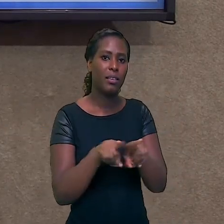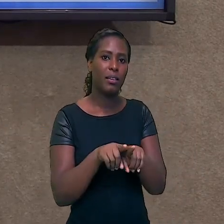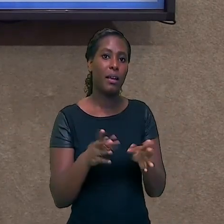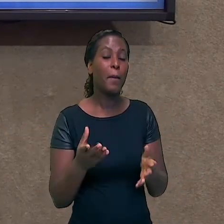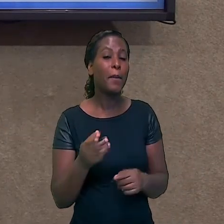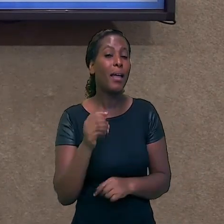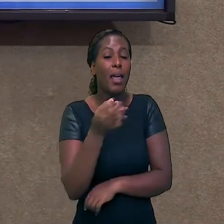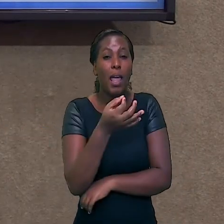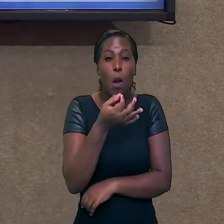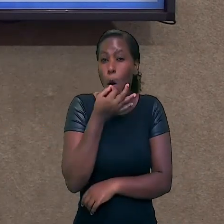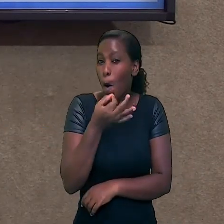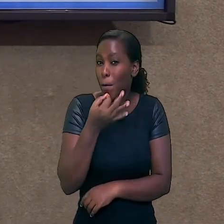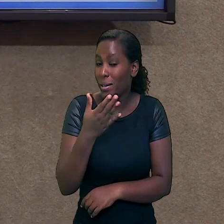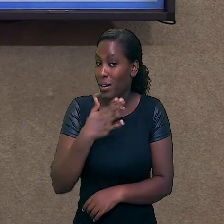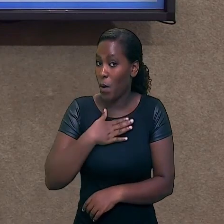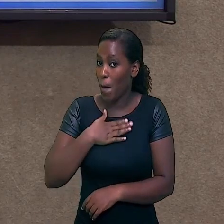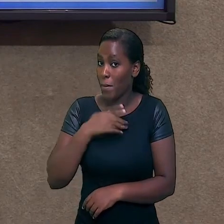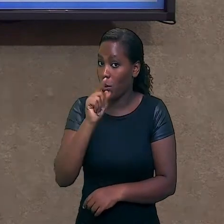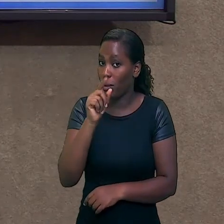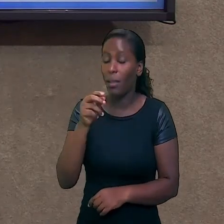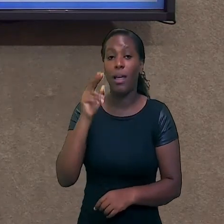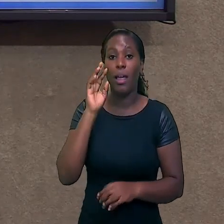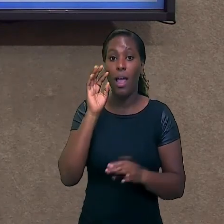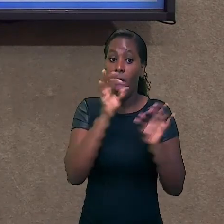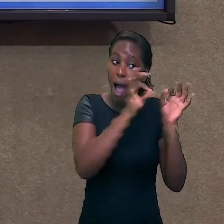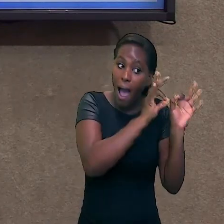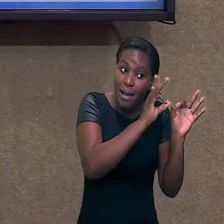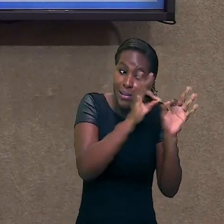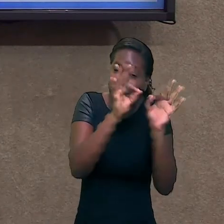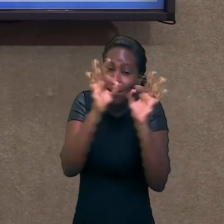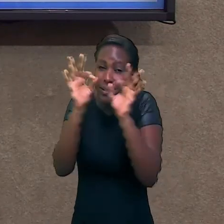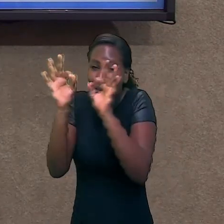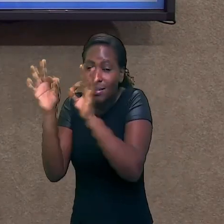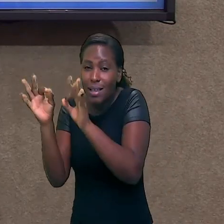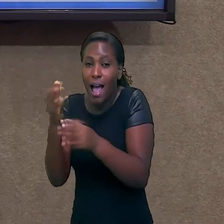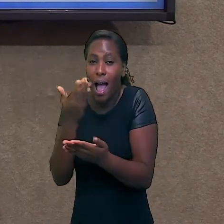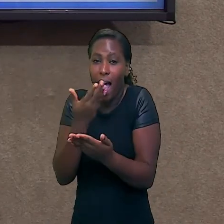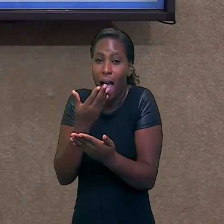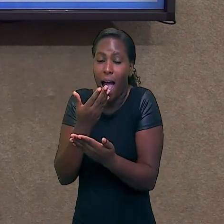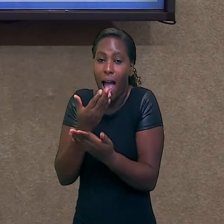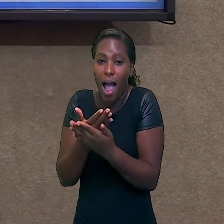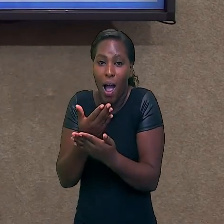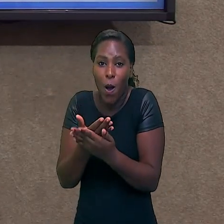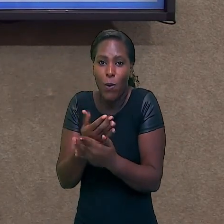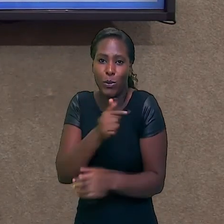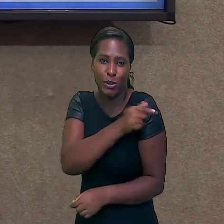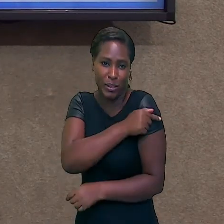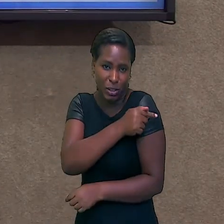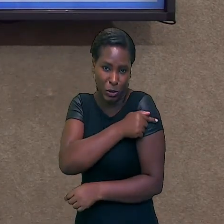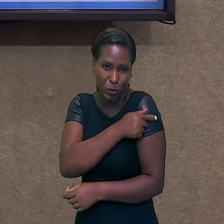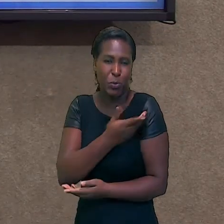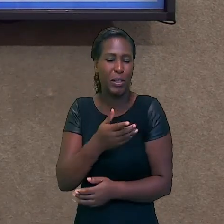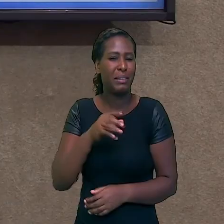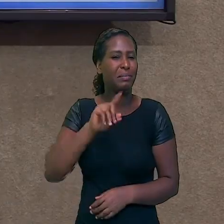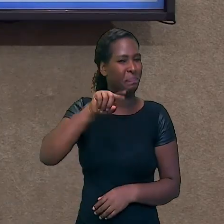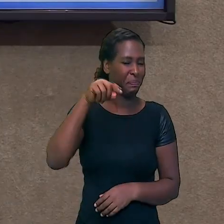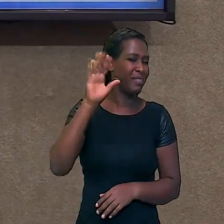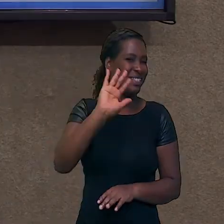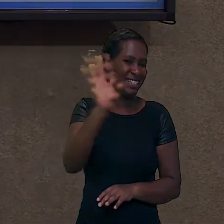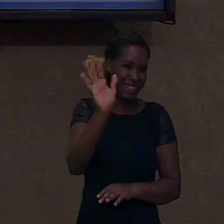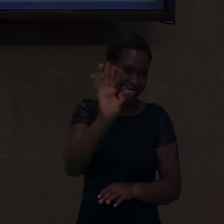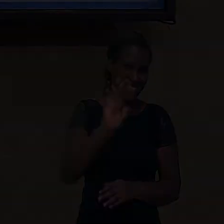dica é que você assista às aulas do sétimo ano para revisar o conteúdo. Até a próxima!